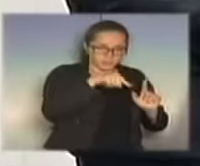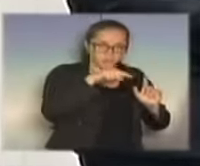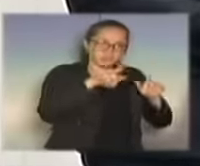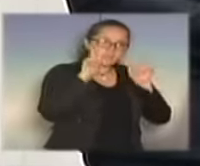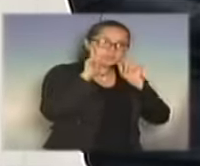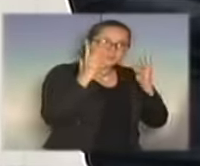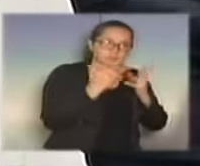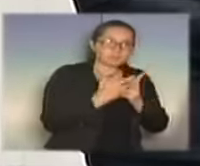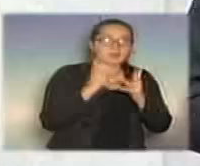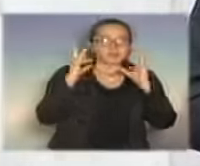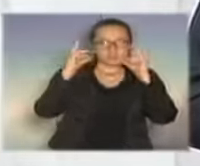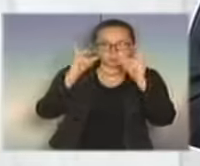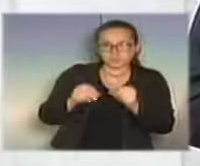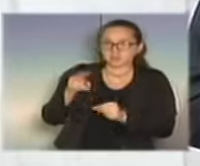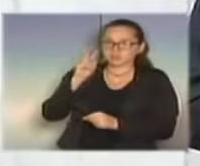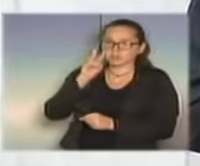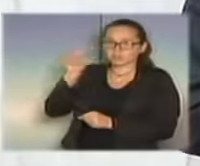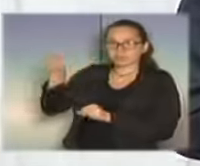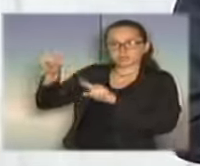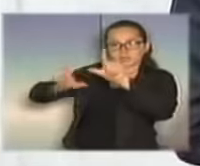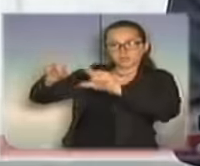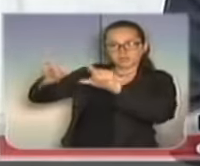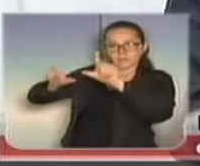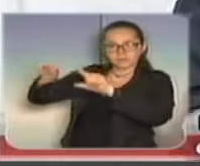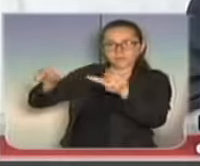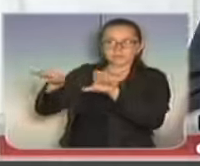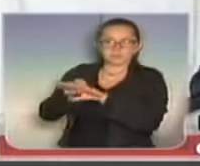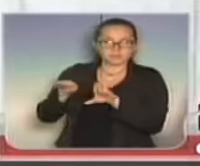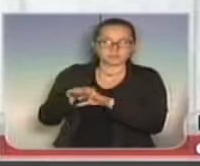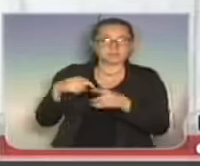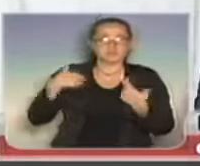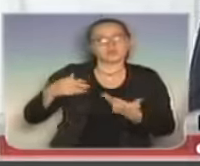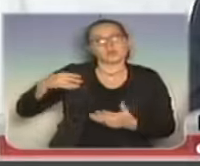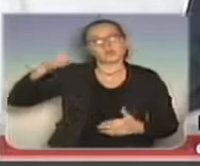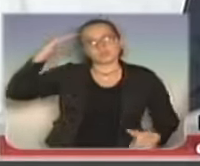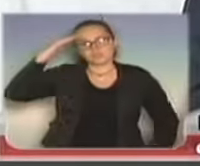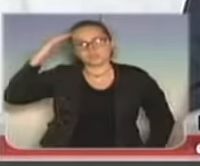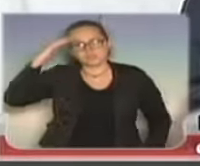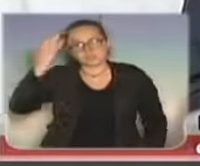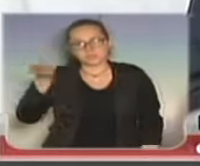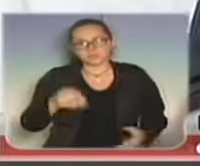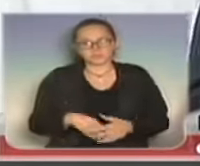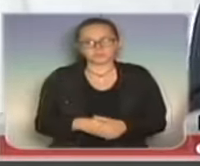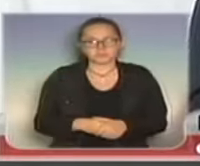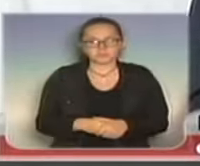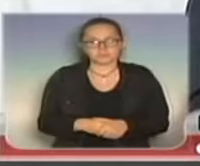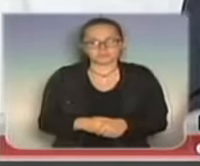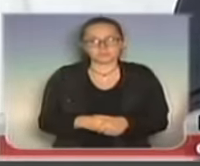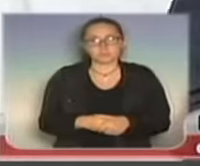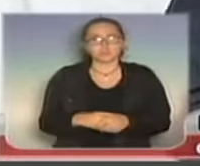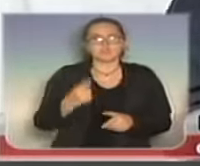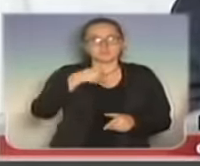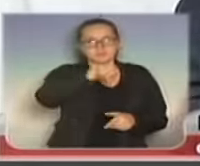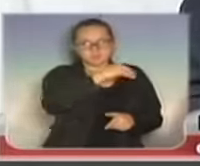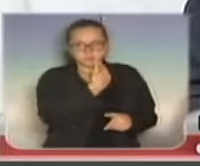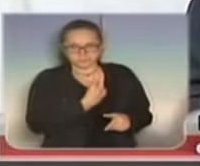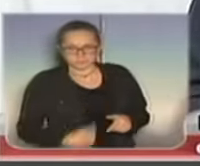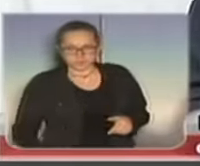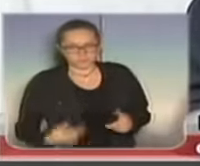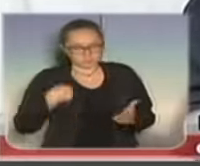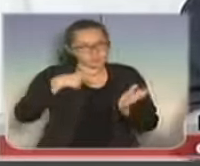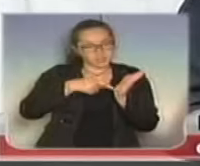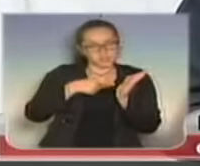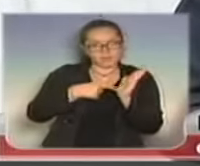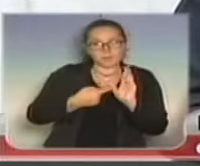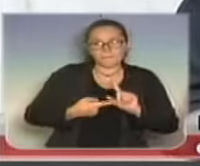a todos que nos assistem pela TV Assembleia, policiais militares aqui presentes. Senhora Presidente, eu trago aqui, em